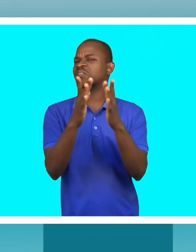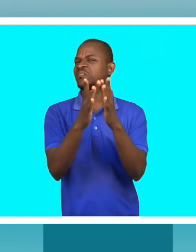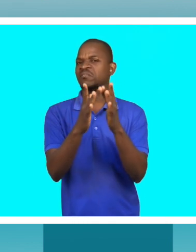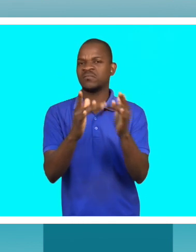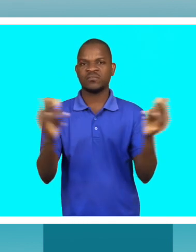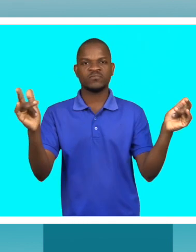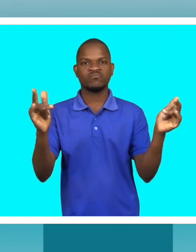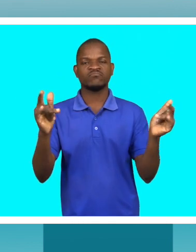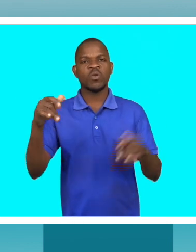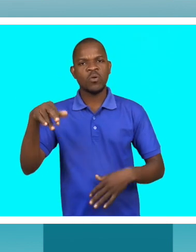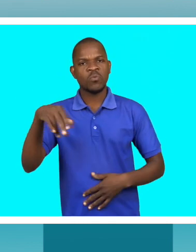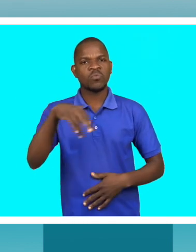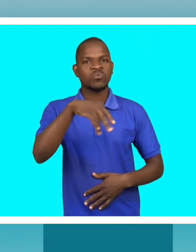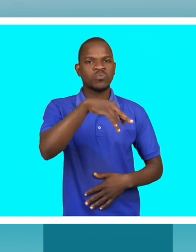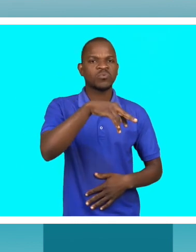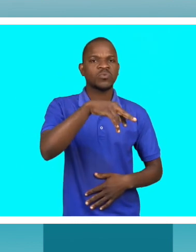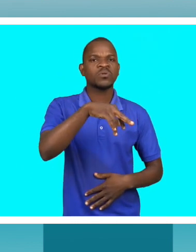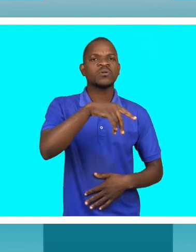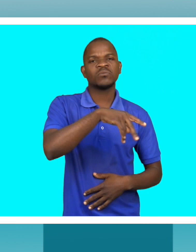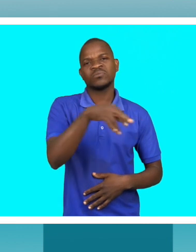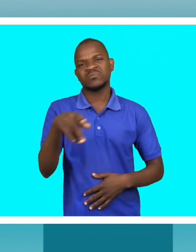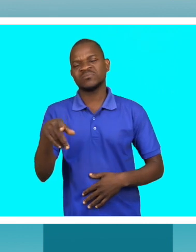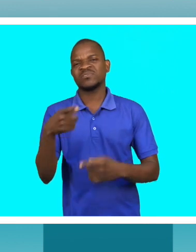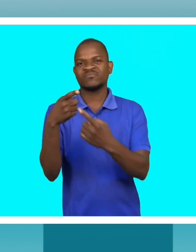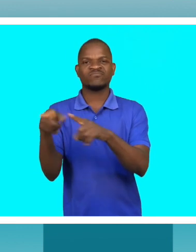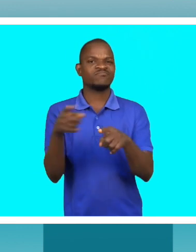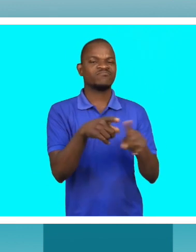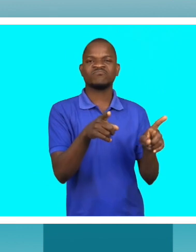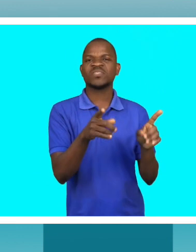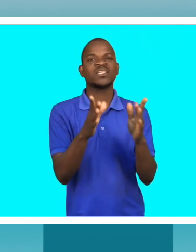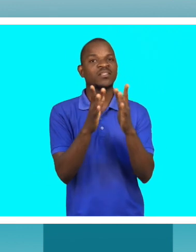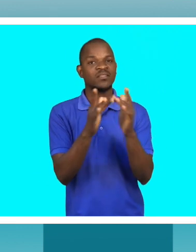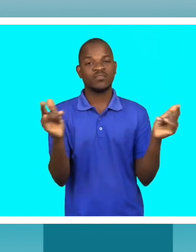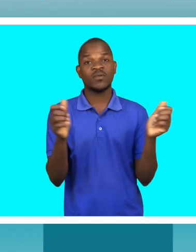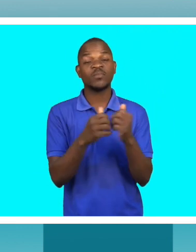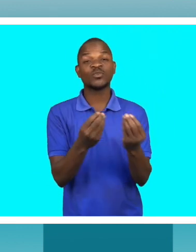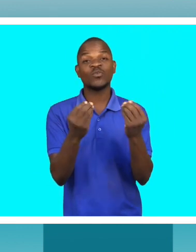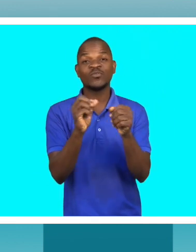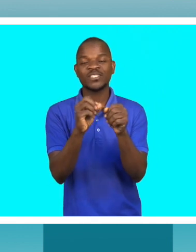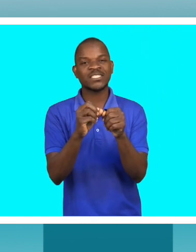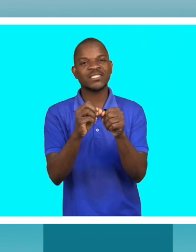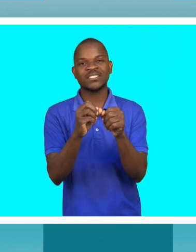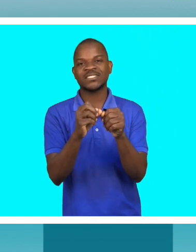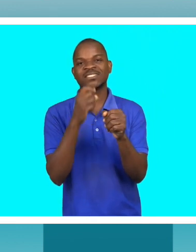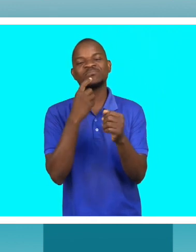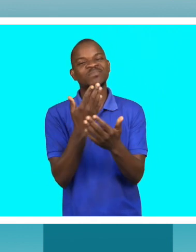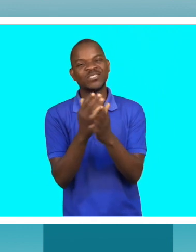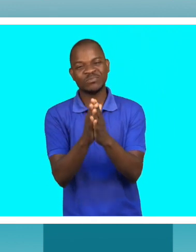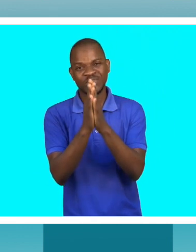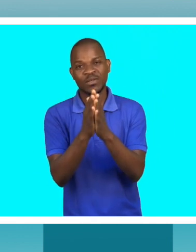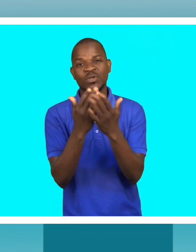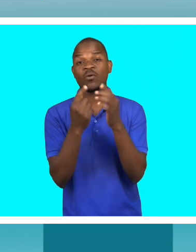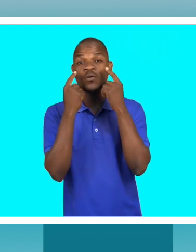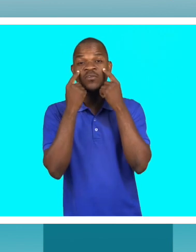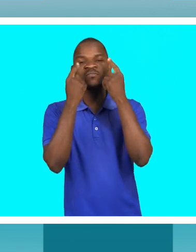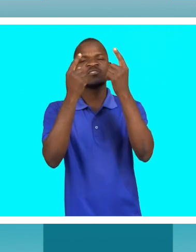quer atravessar daquele lado para outro lado ele atravessa então eu não sei como agradecer acredito que foi uma